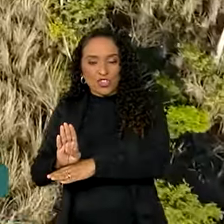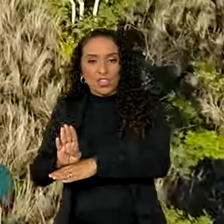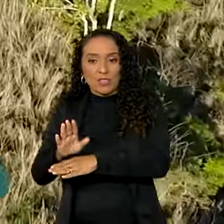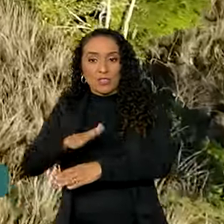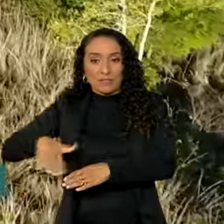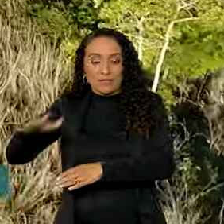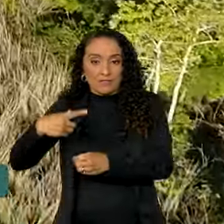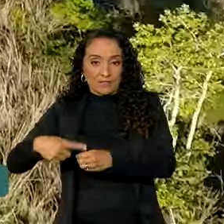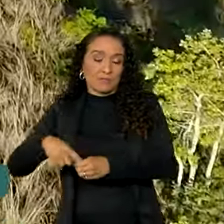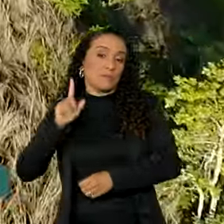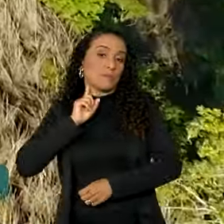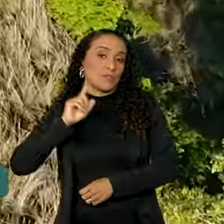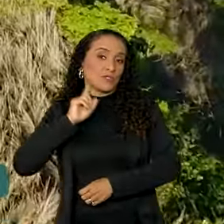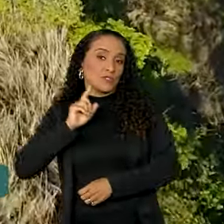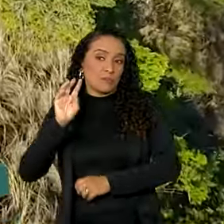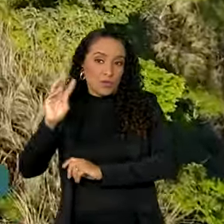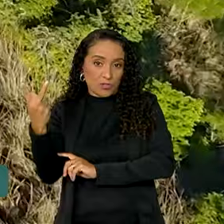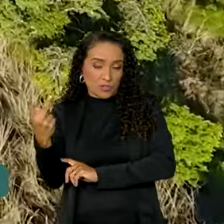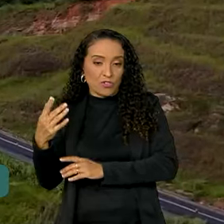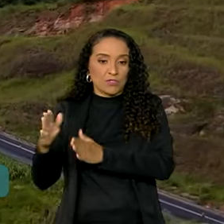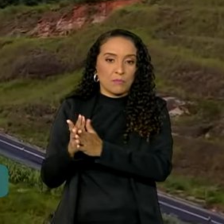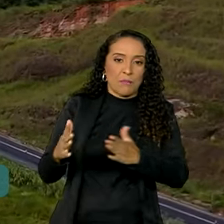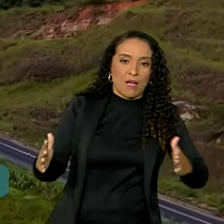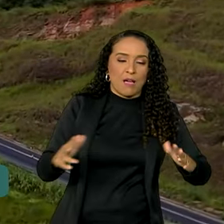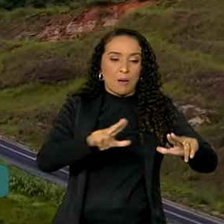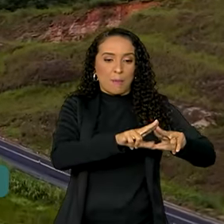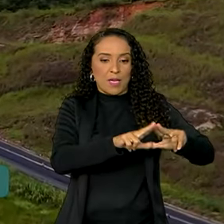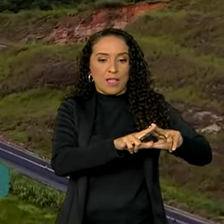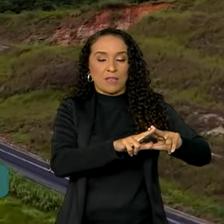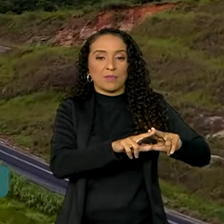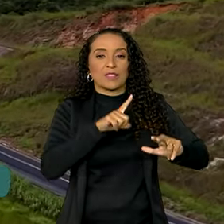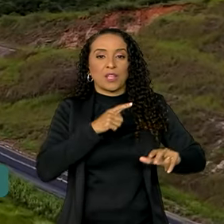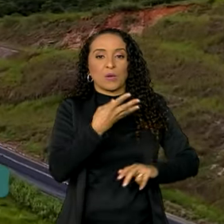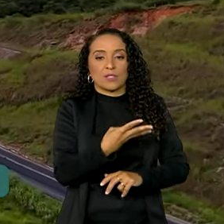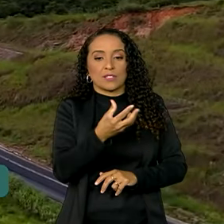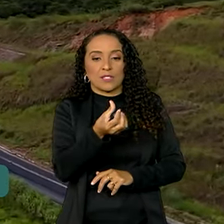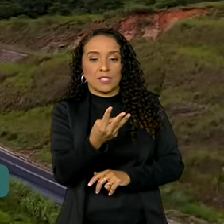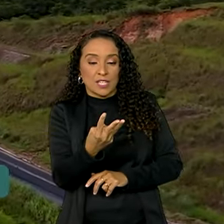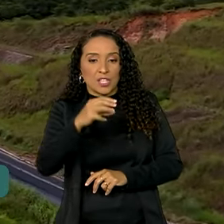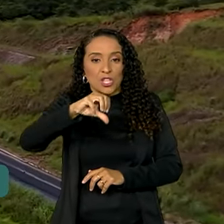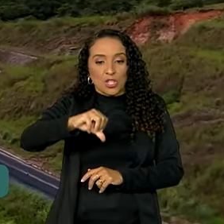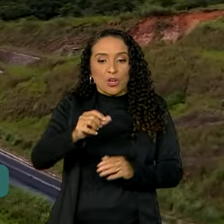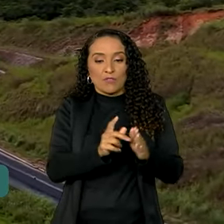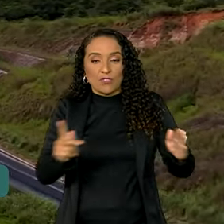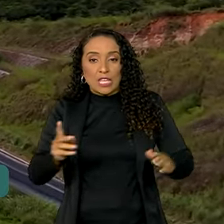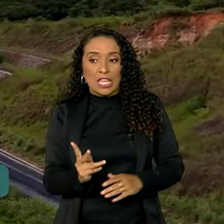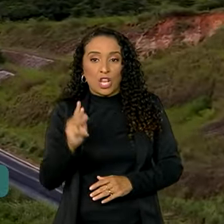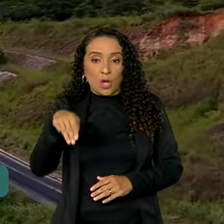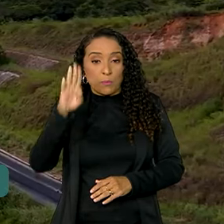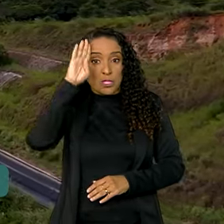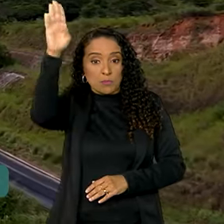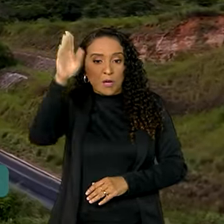metropolitana de Belo Horizonte, e Uberaba, no Triângulo Mineiro, tem 439 quilômetros e é uma das principais